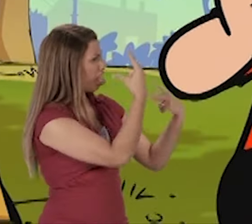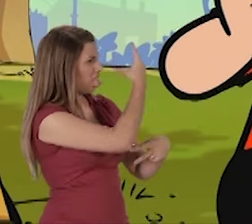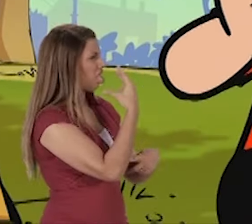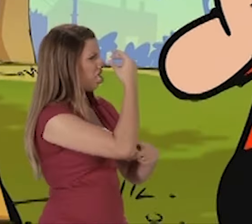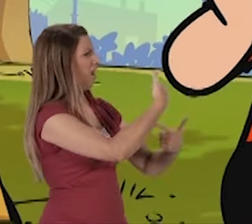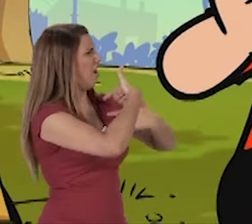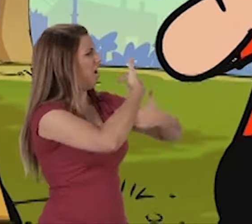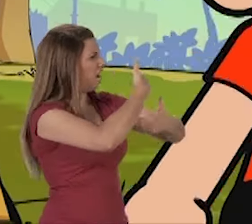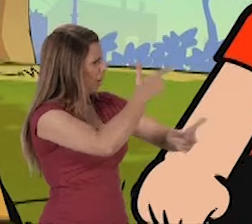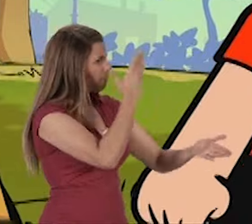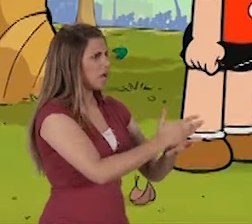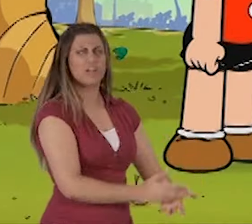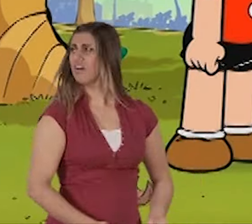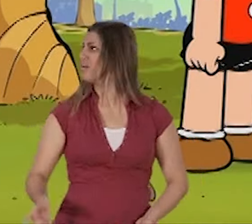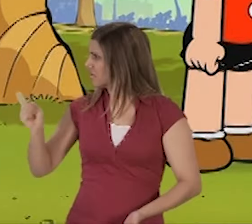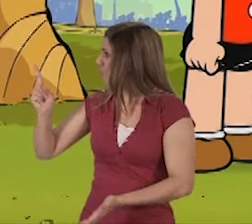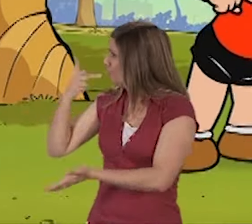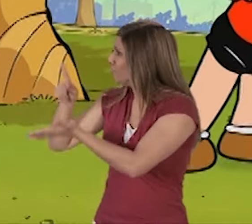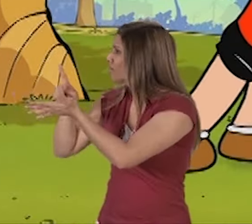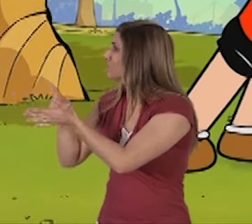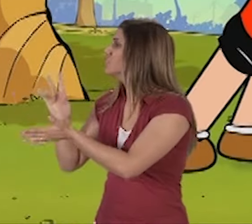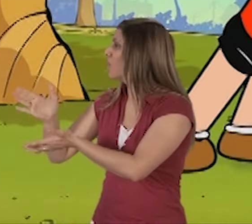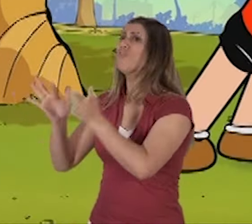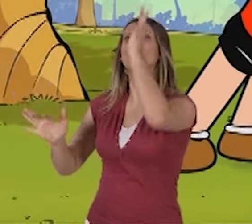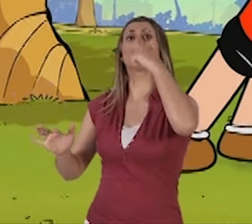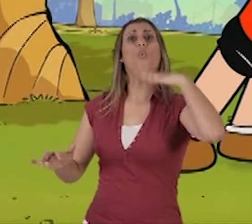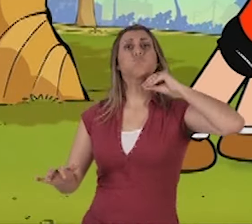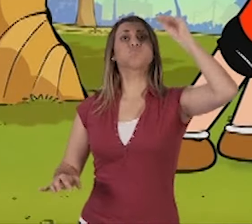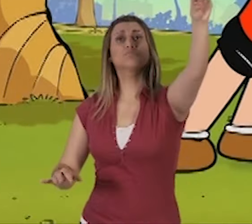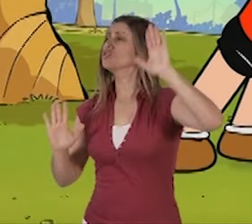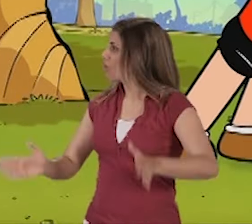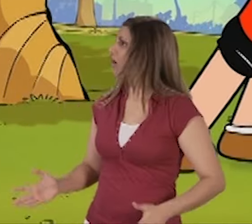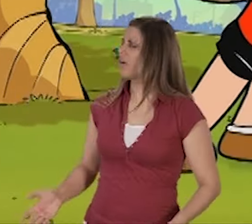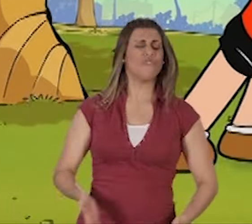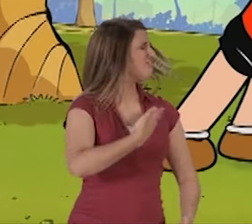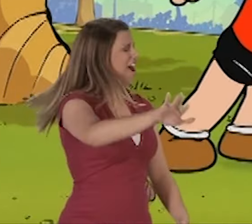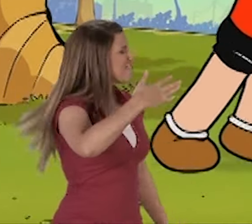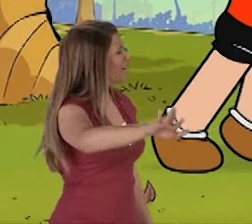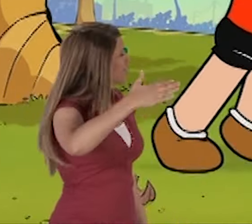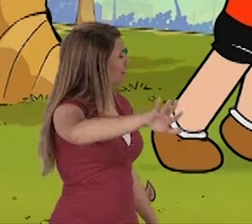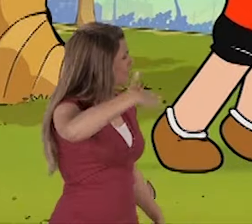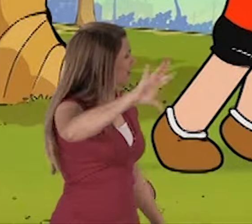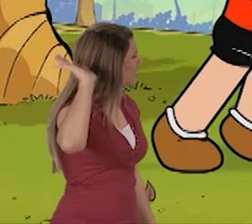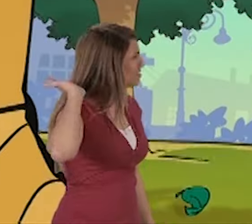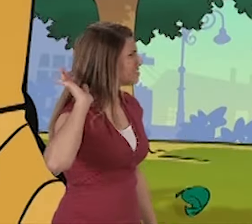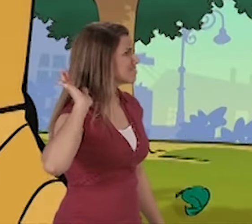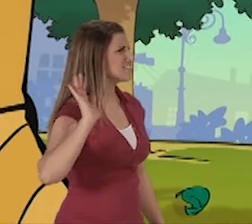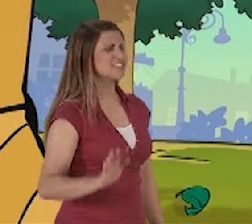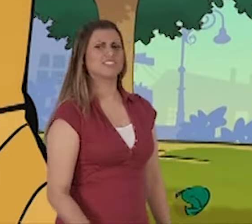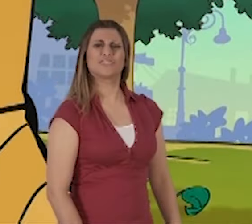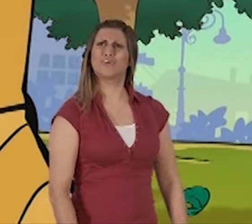precisa ficar migoçando o tempo todo! Oh, oh! Você pode ir embora agora! Deixa eu falar, Vai embora, Cascão! Vai embora! Vai assar!